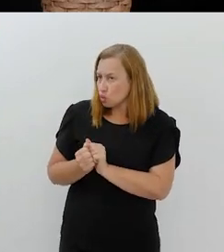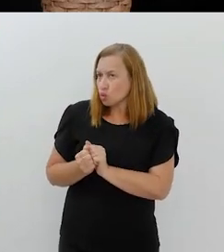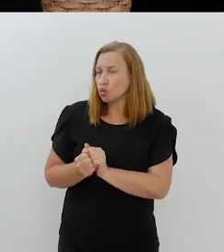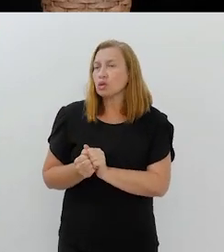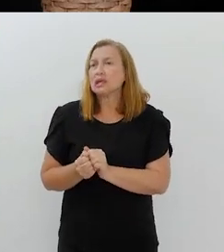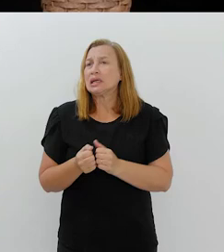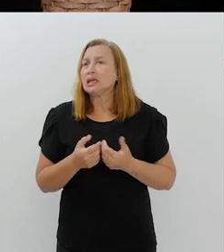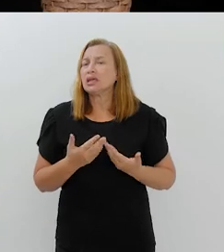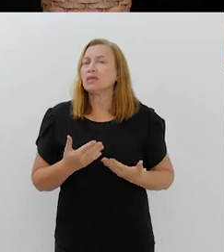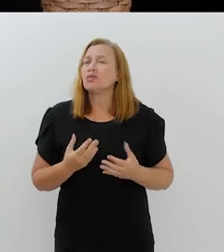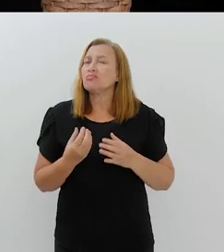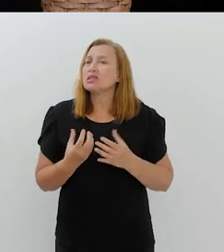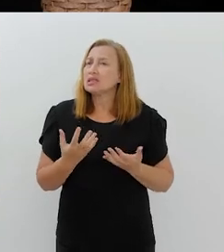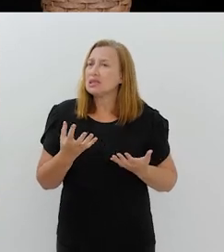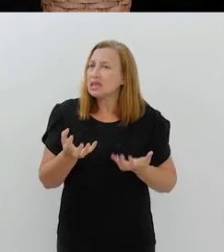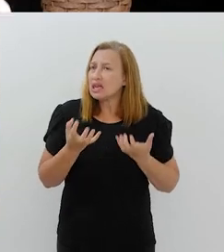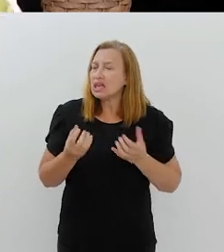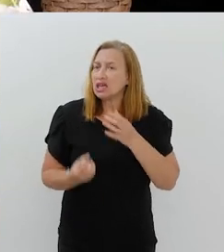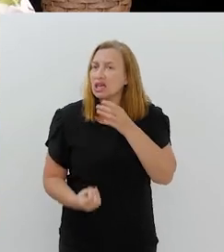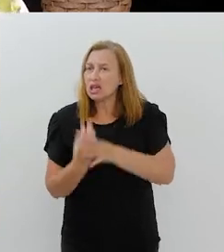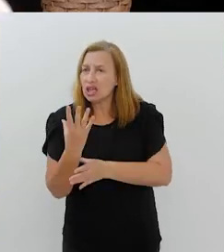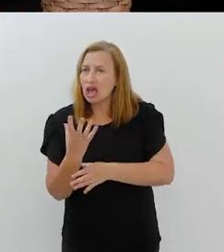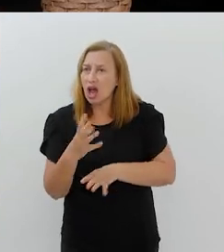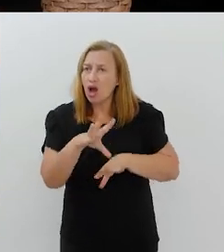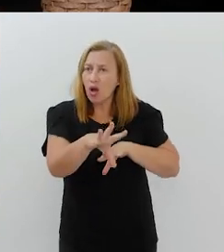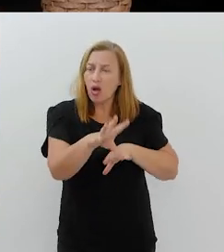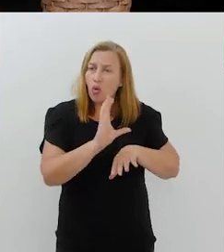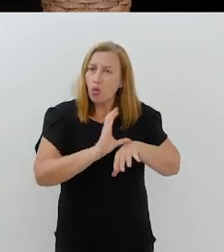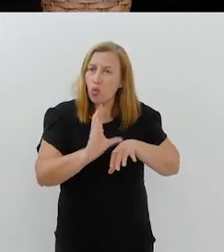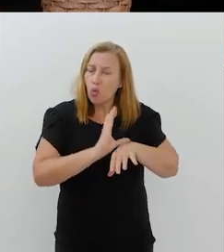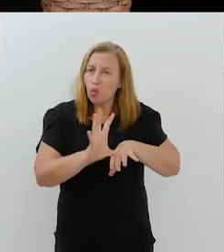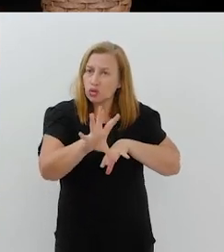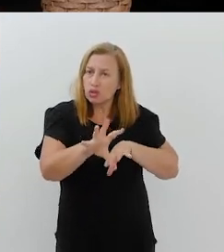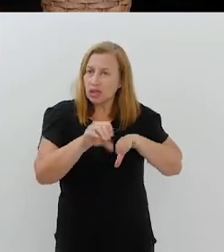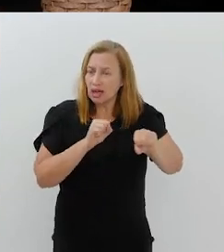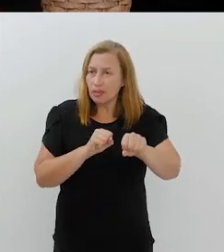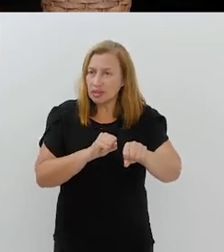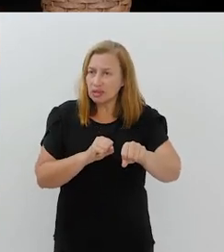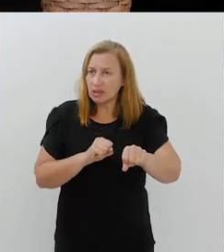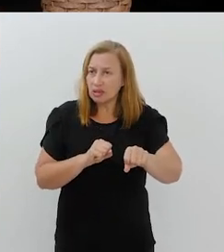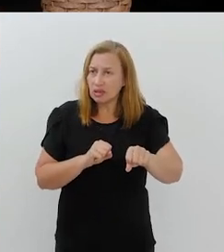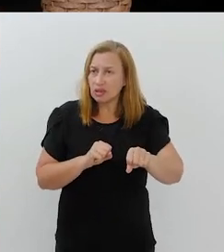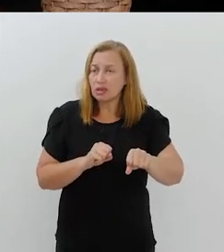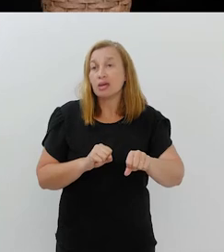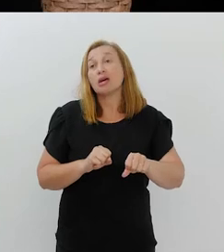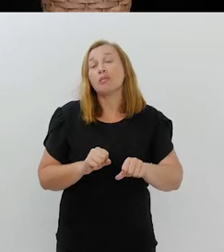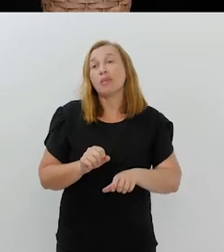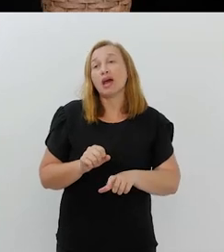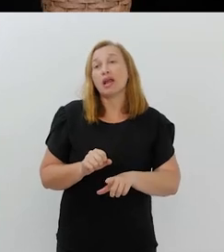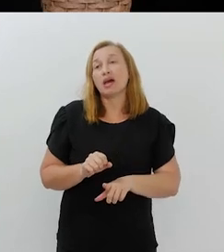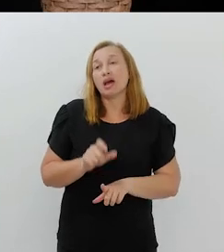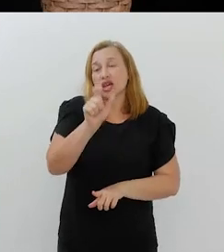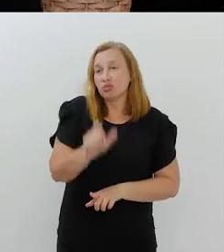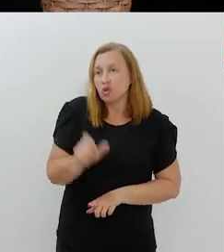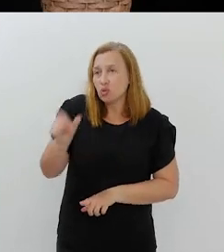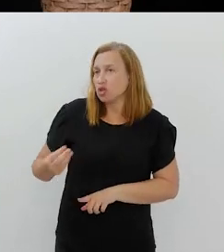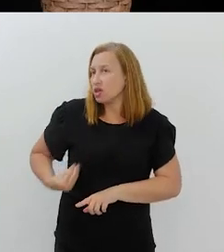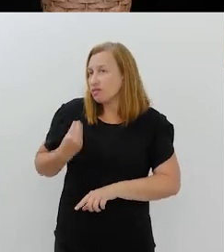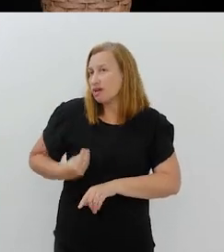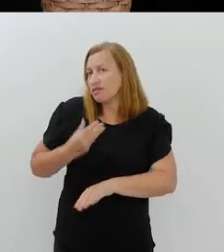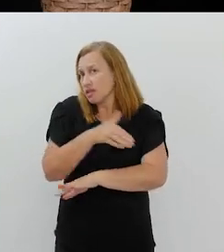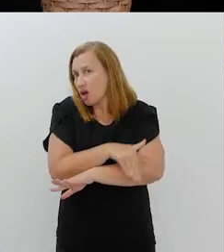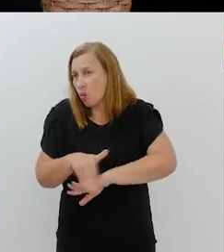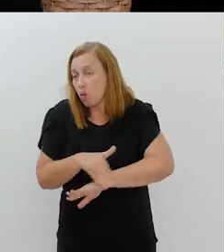estava, onde nós iríamos criar um curso de capacitação para o morador em situação de rua.